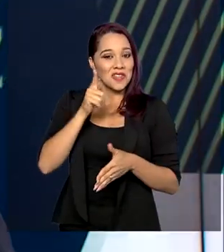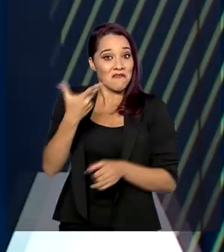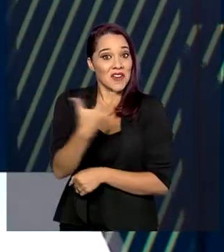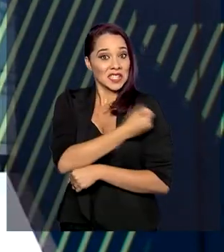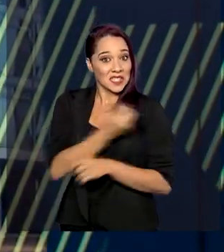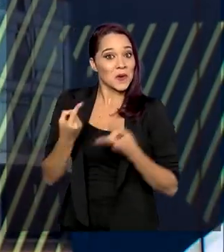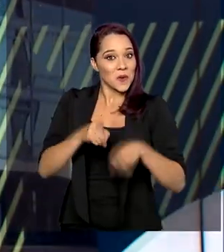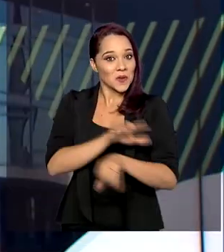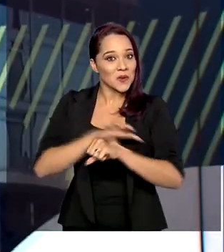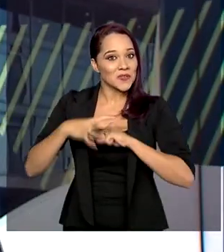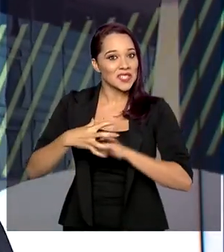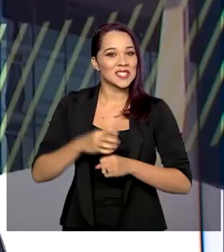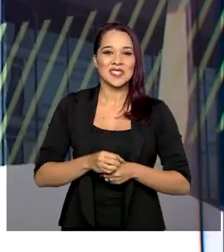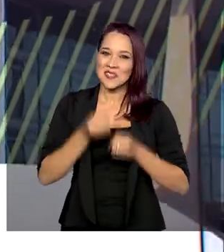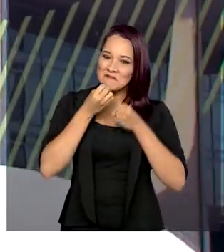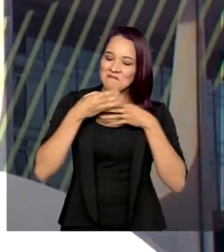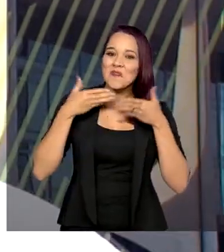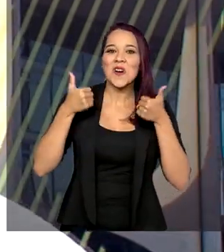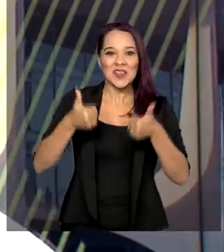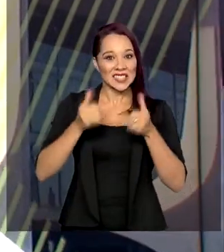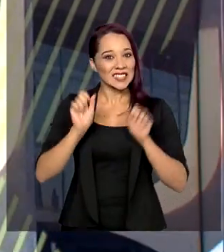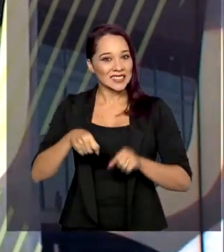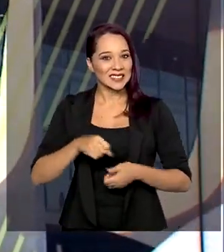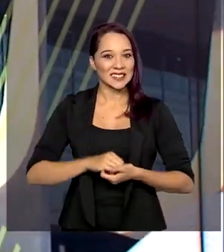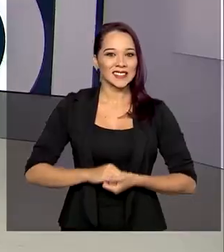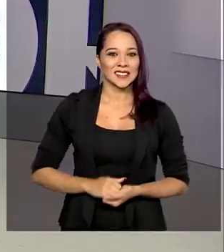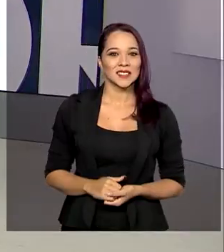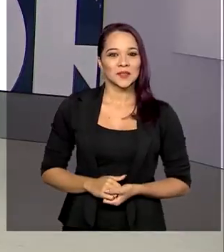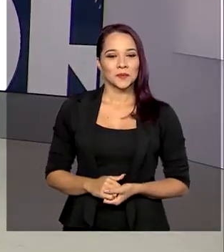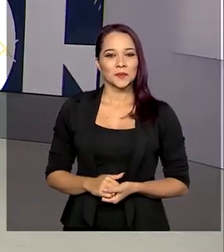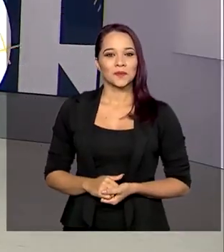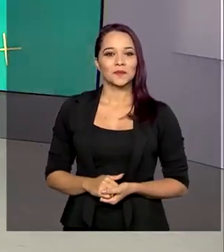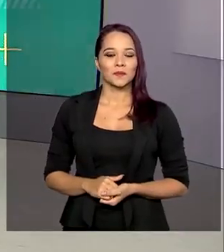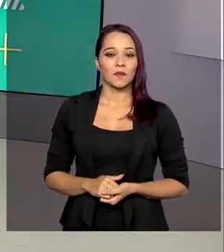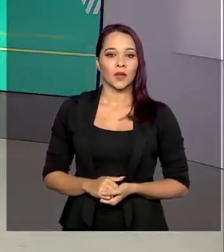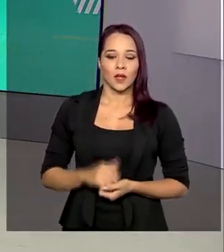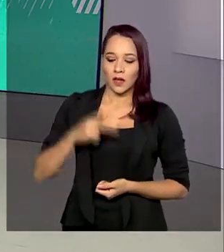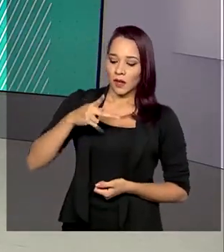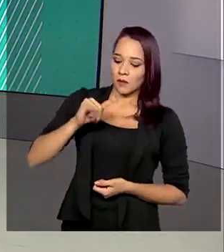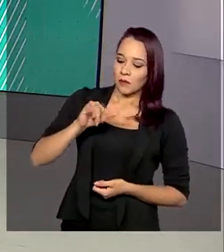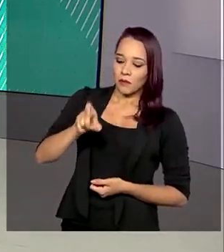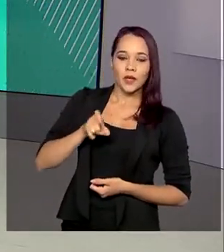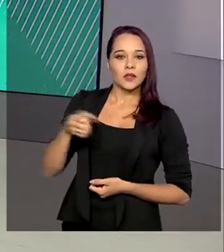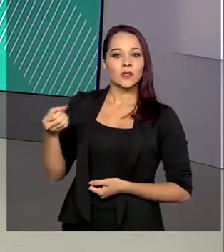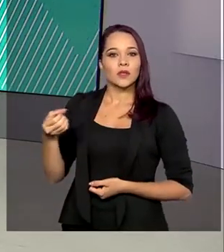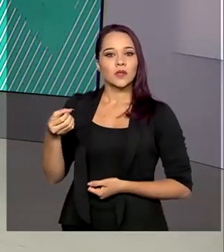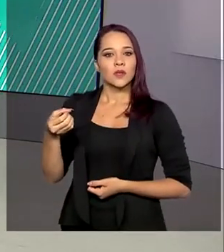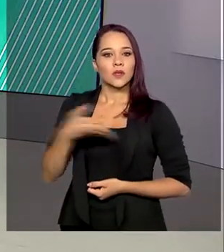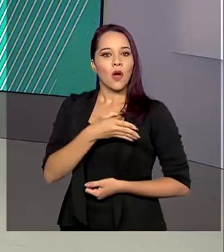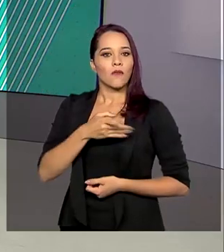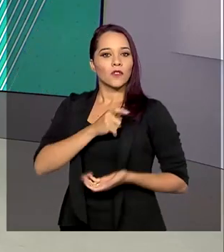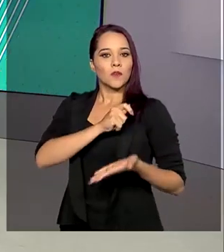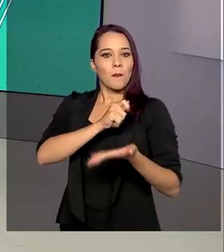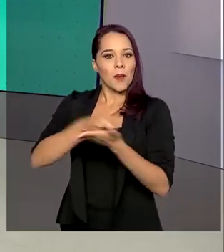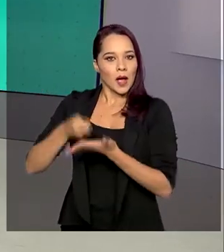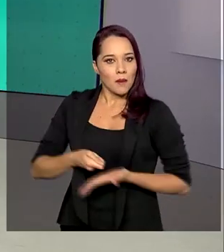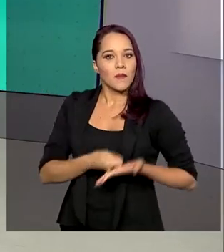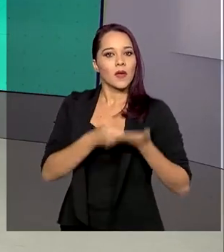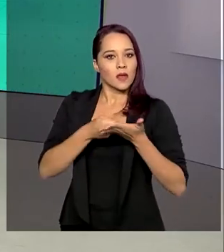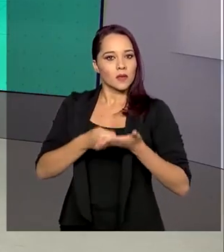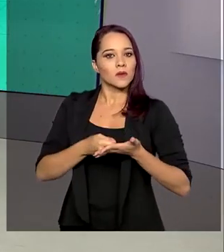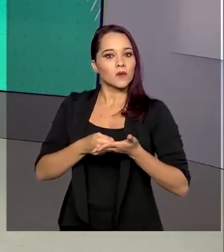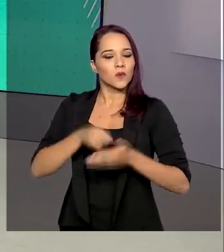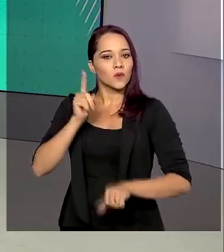vacina contra o coronavírus. Boa notícia essa, não é? O PIX, nova ferramenta de pagamentos instantâneos, será